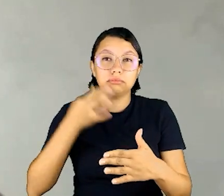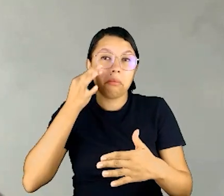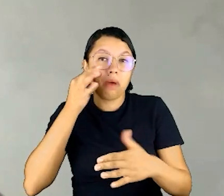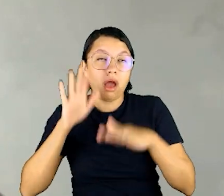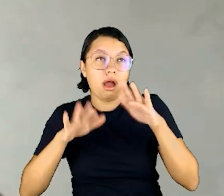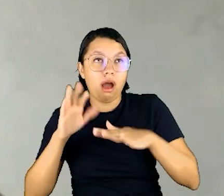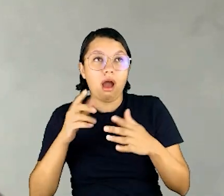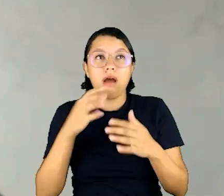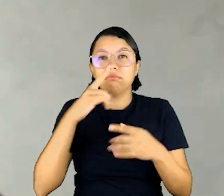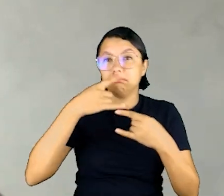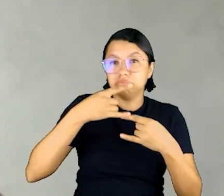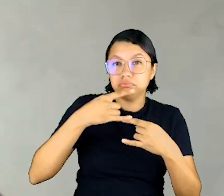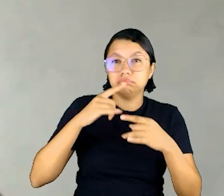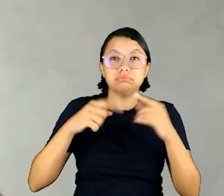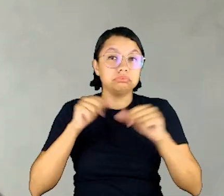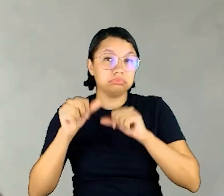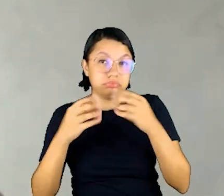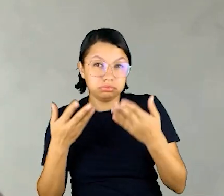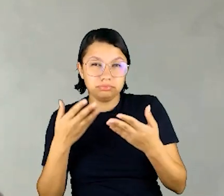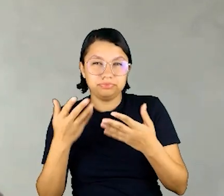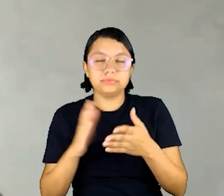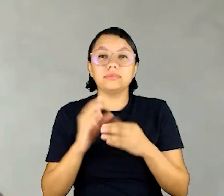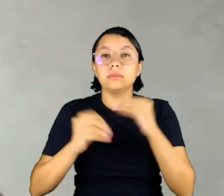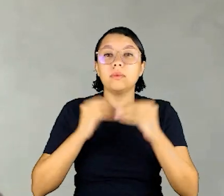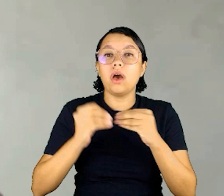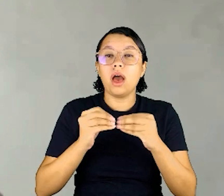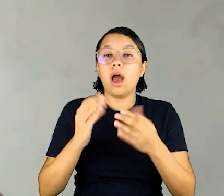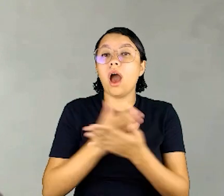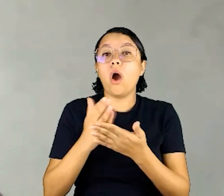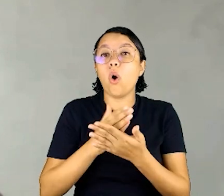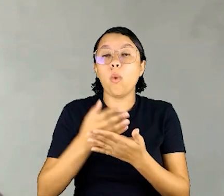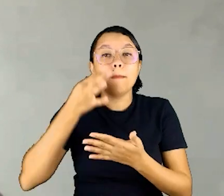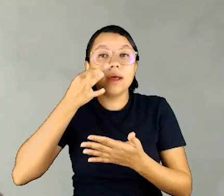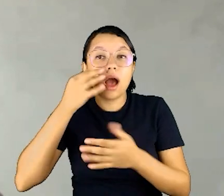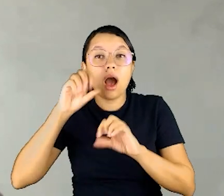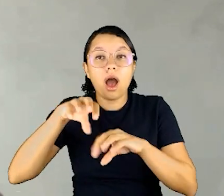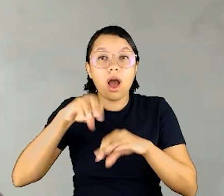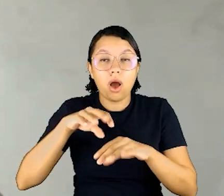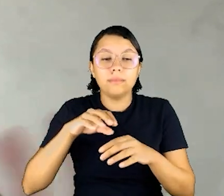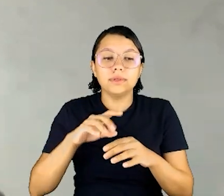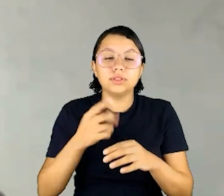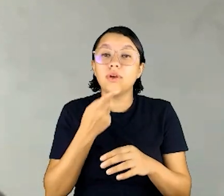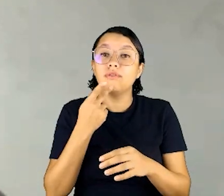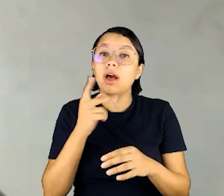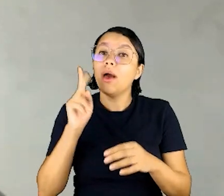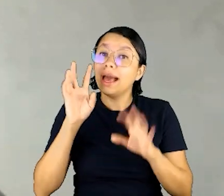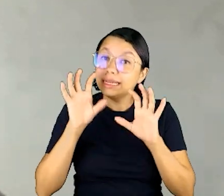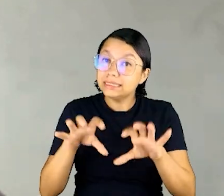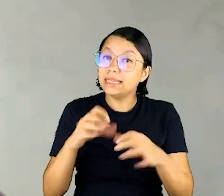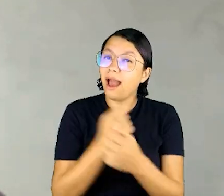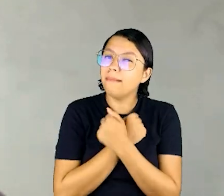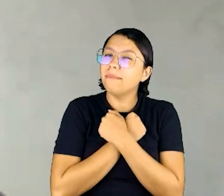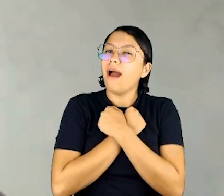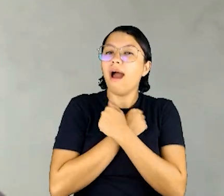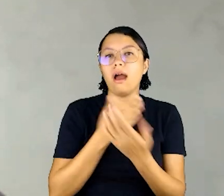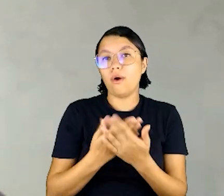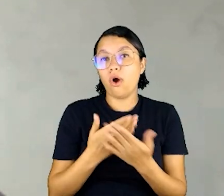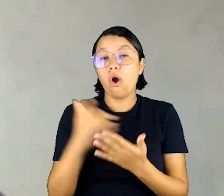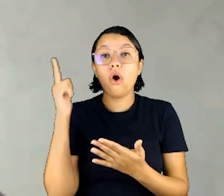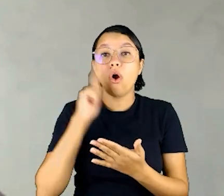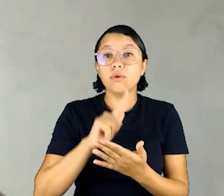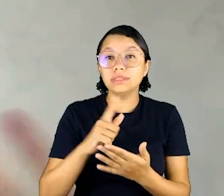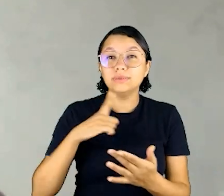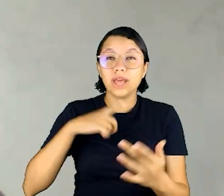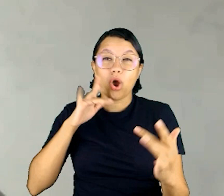aulas de forma ao menos híbrida para que algumas sejam ministradas presencialmente, é o que eu digo que há o abraço na escola.